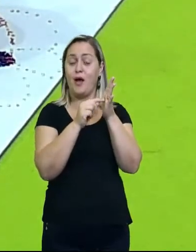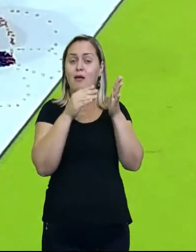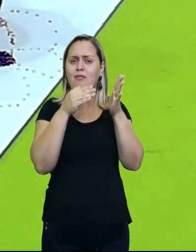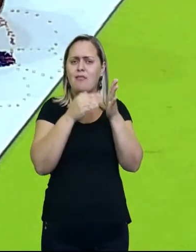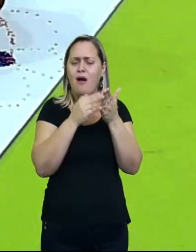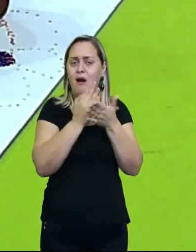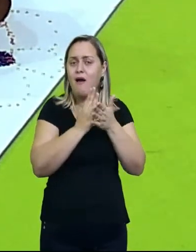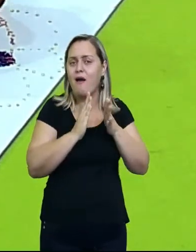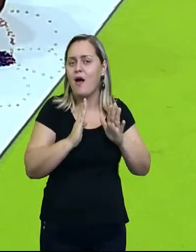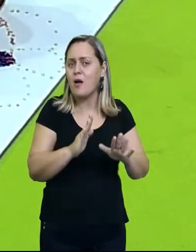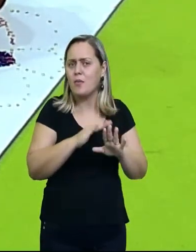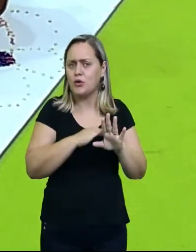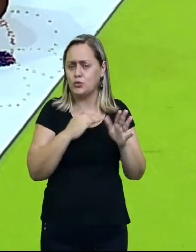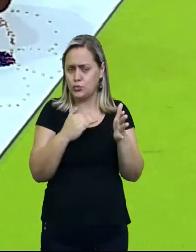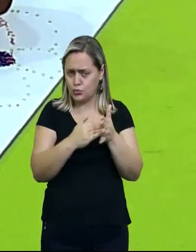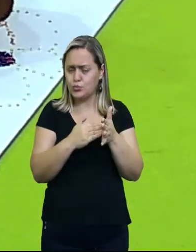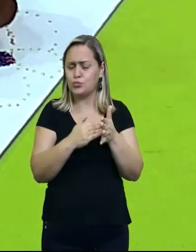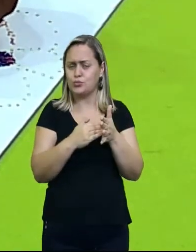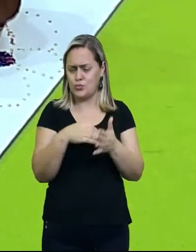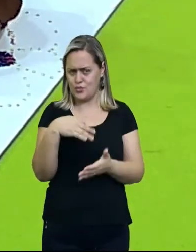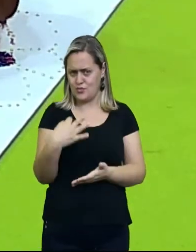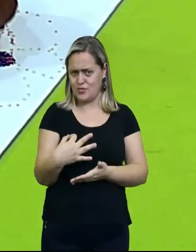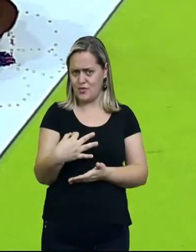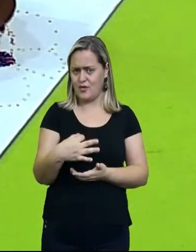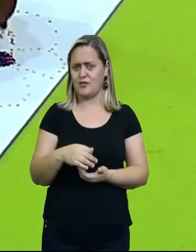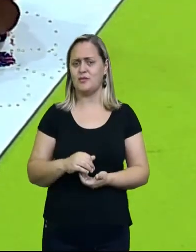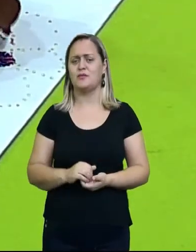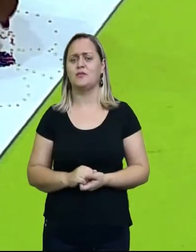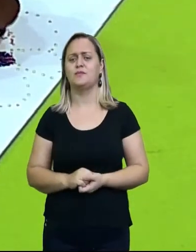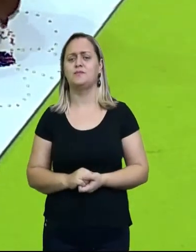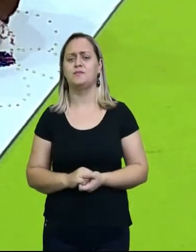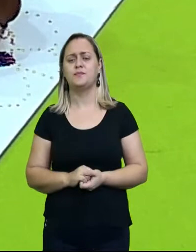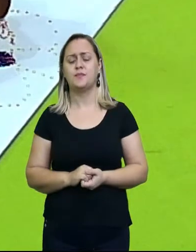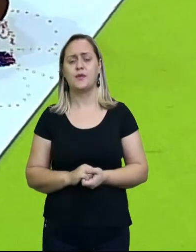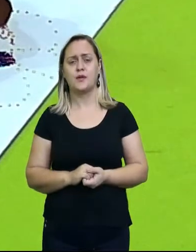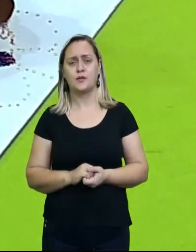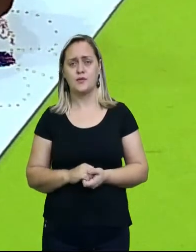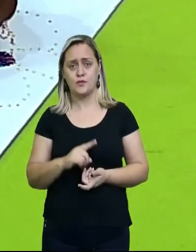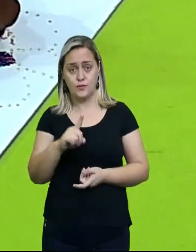Você vai pegar esse desenho que já está arriscado,